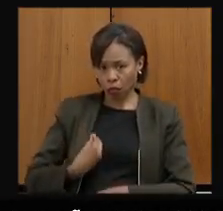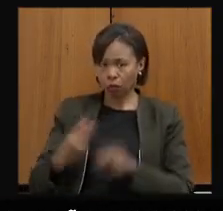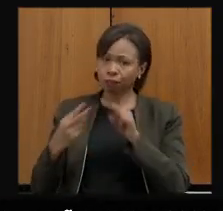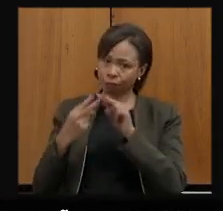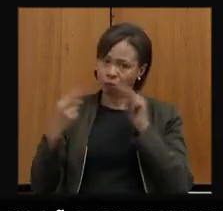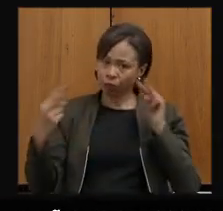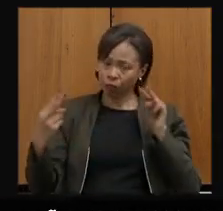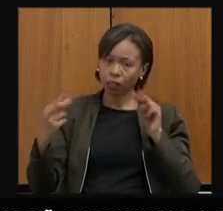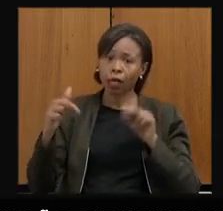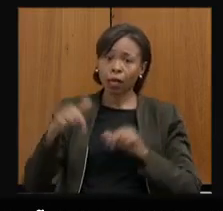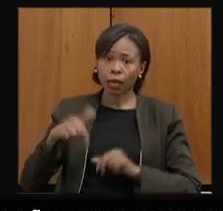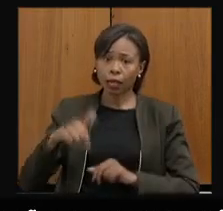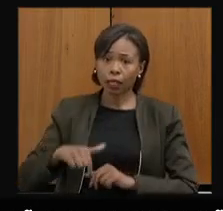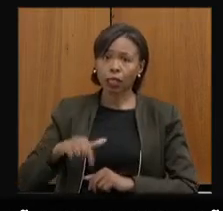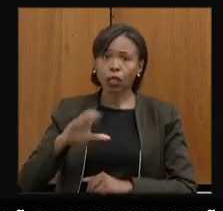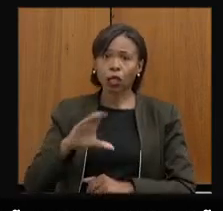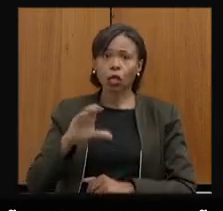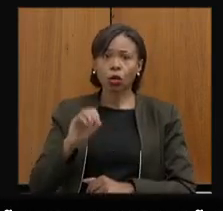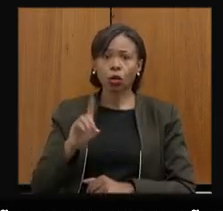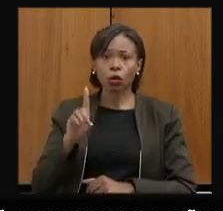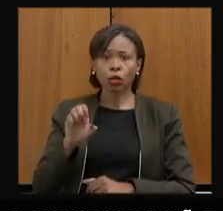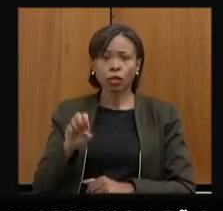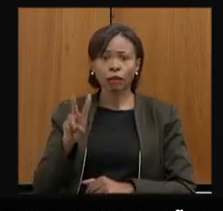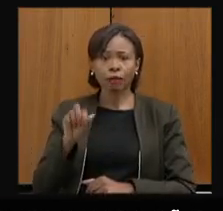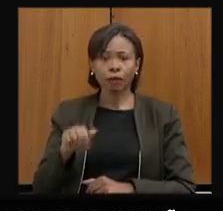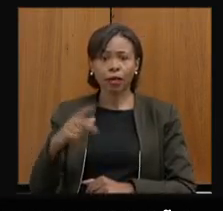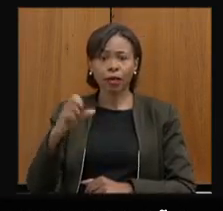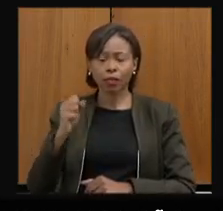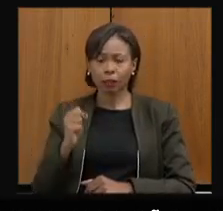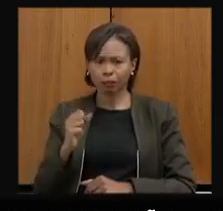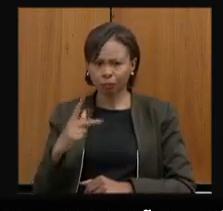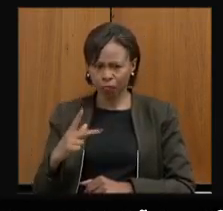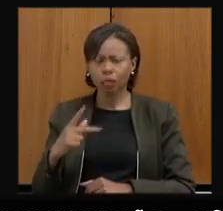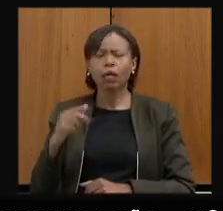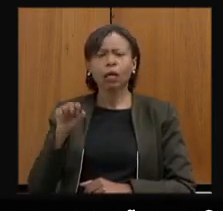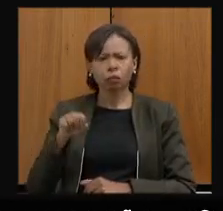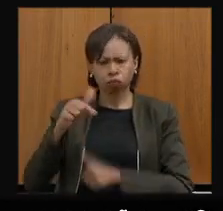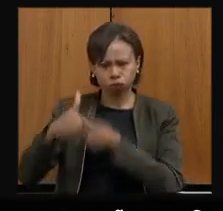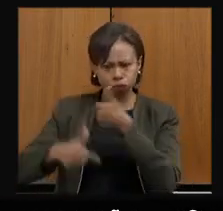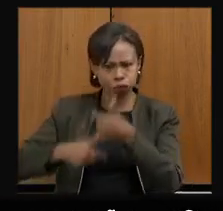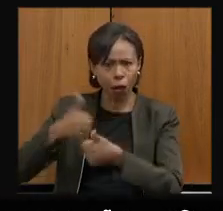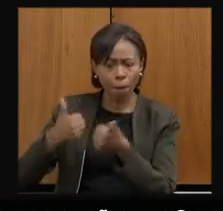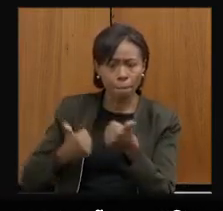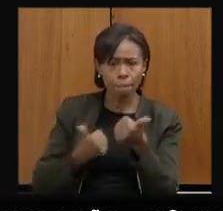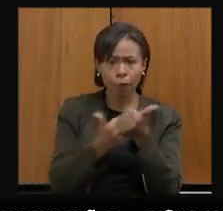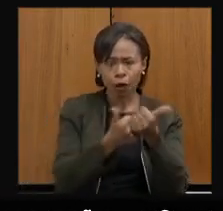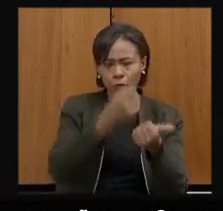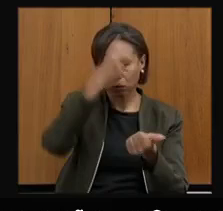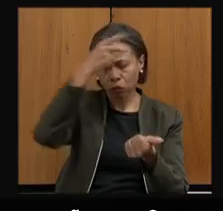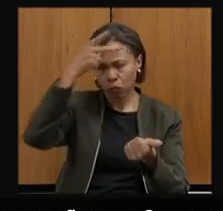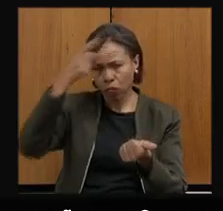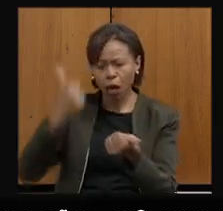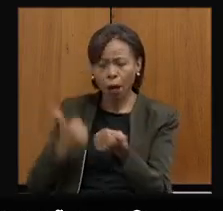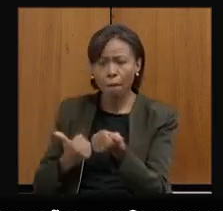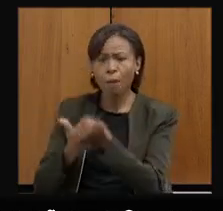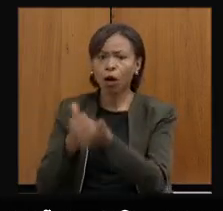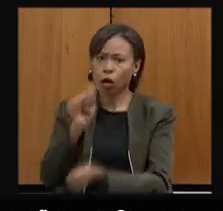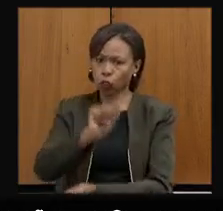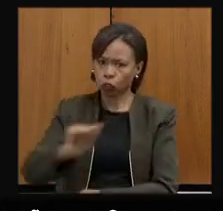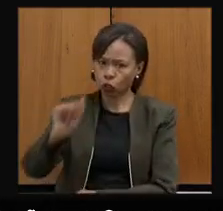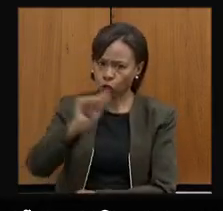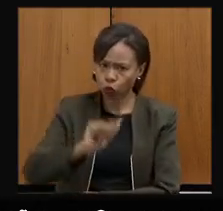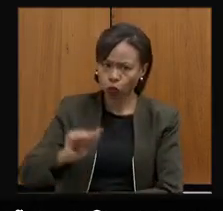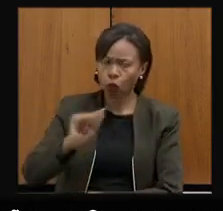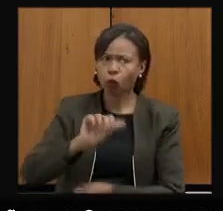porque a Côte de Vaz está trabalhando muito, apoiando aí as prefeituras, as associações comunitárias, as